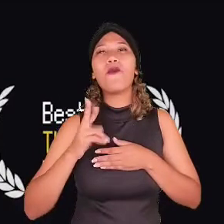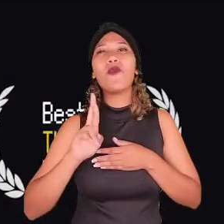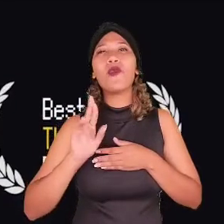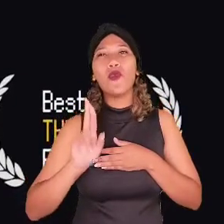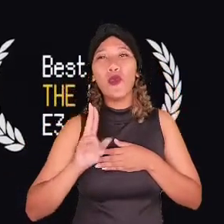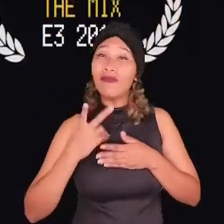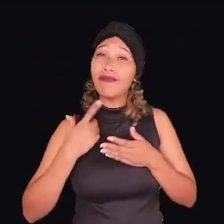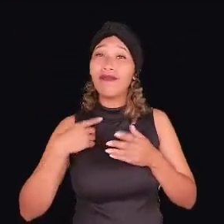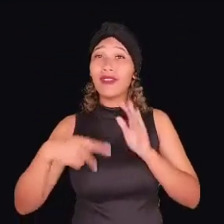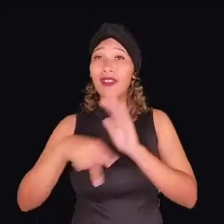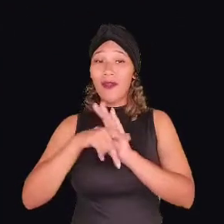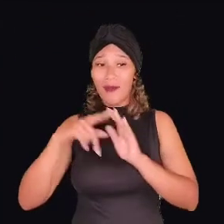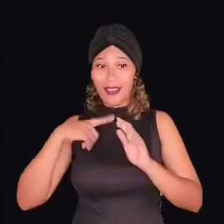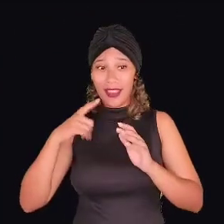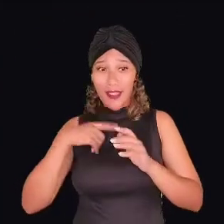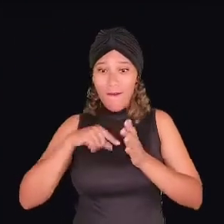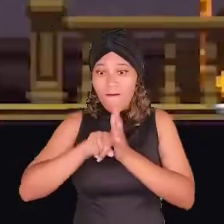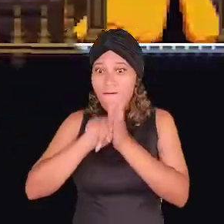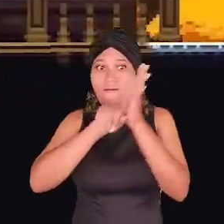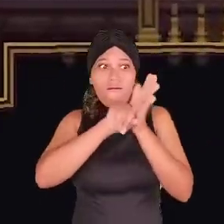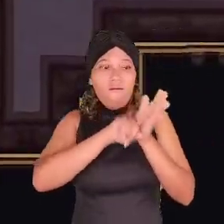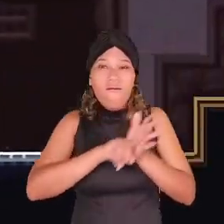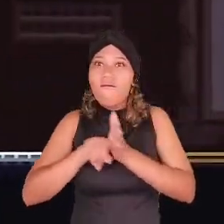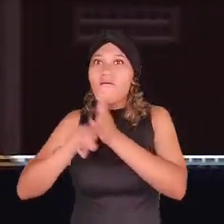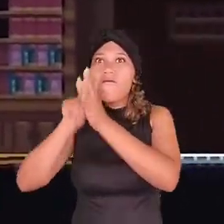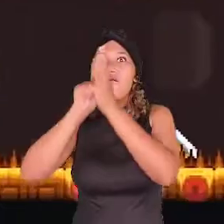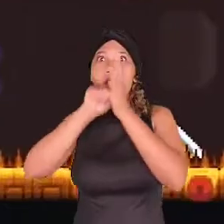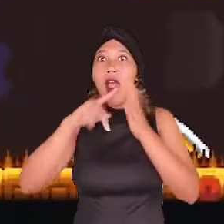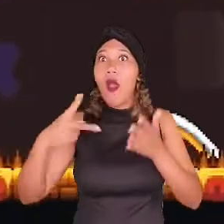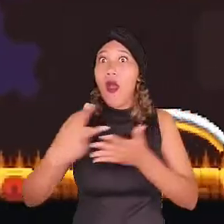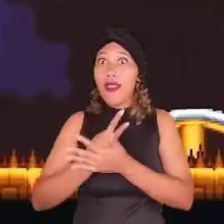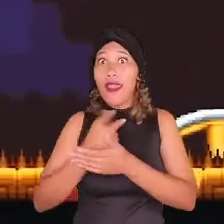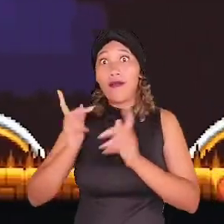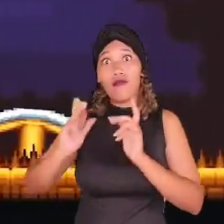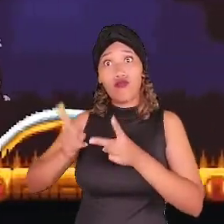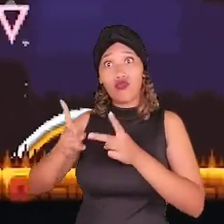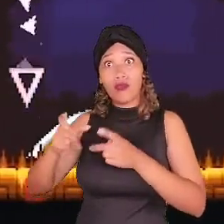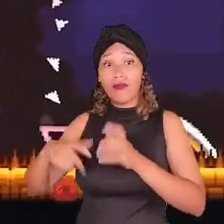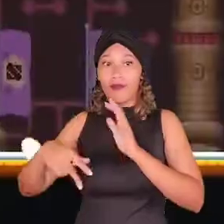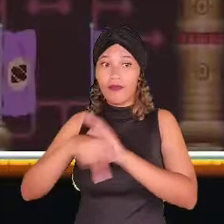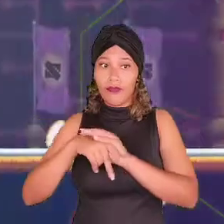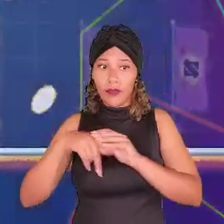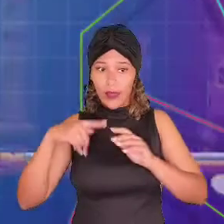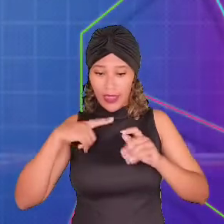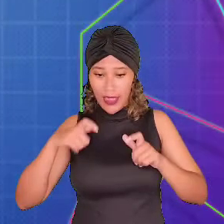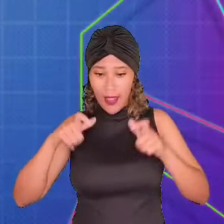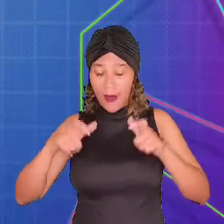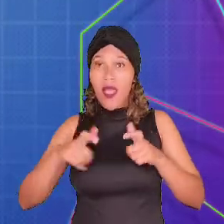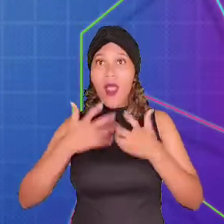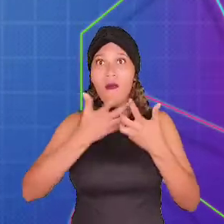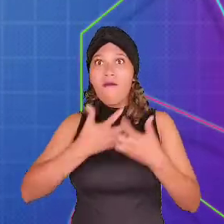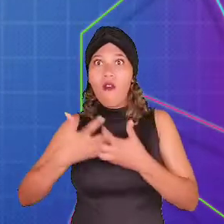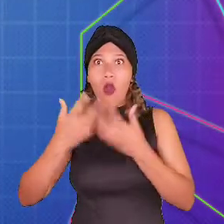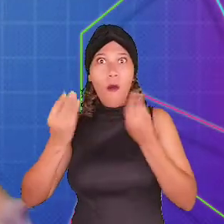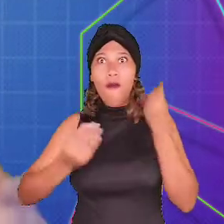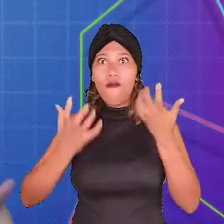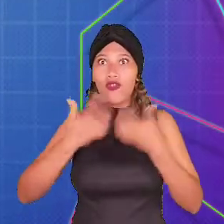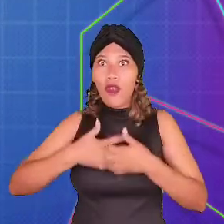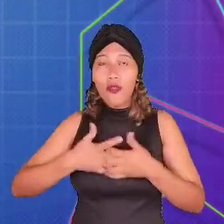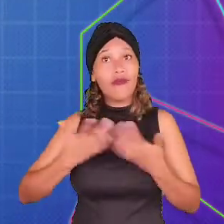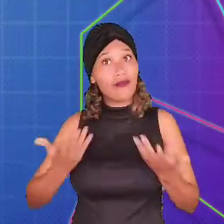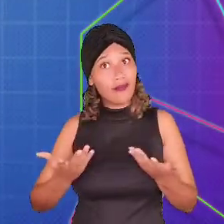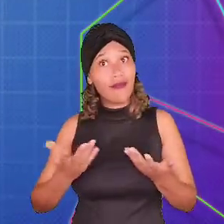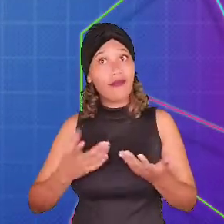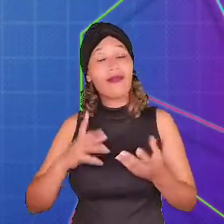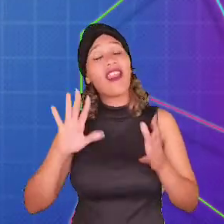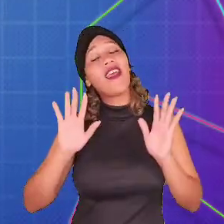feito para explorar o universo onde acontece o reino do sal e sua mecânica. Pessoal, isso é